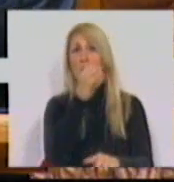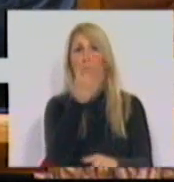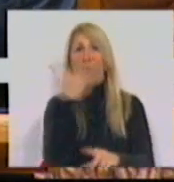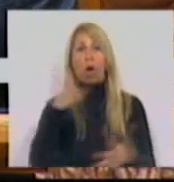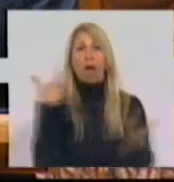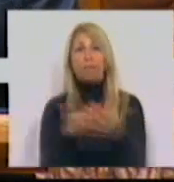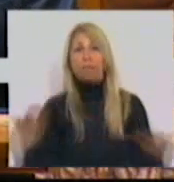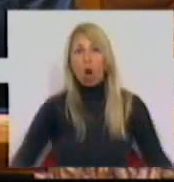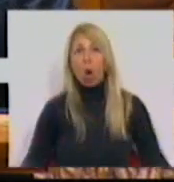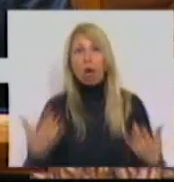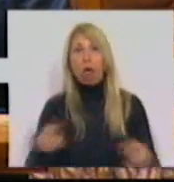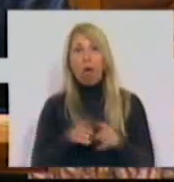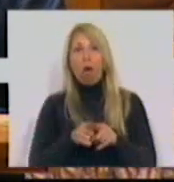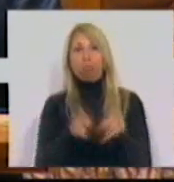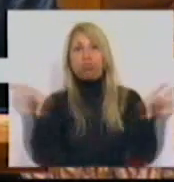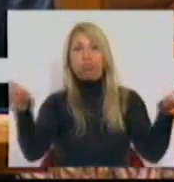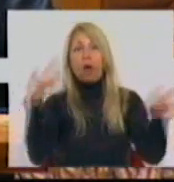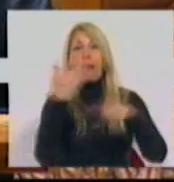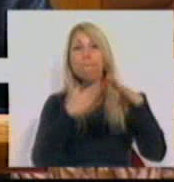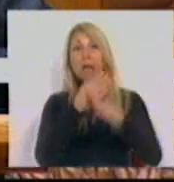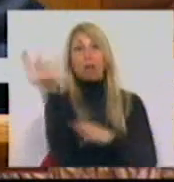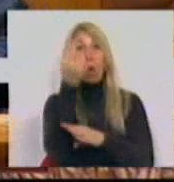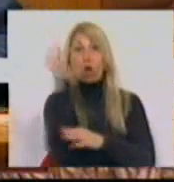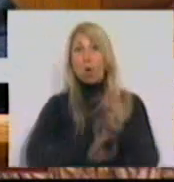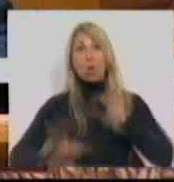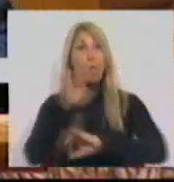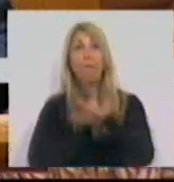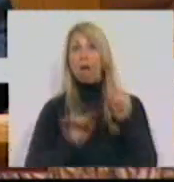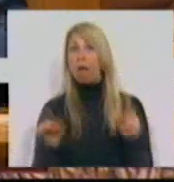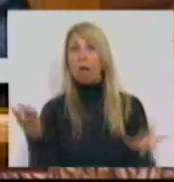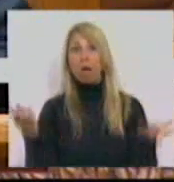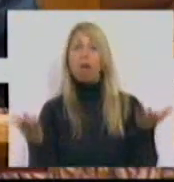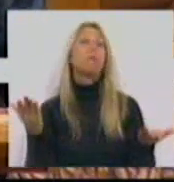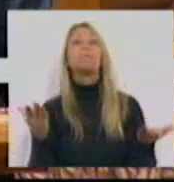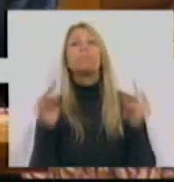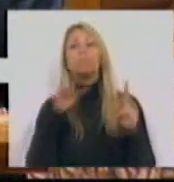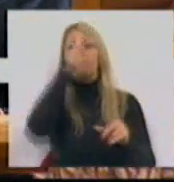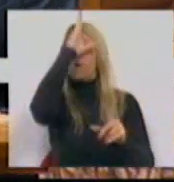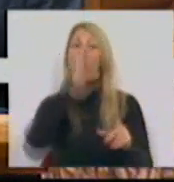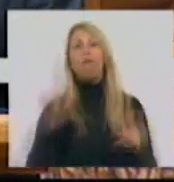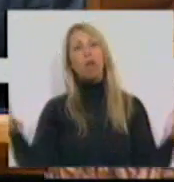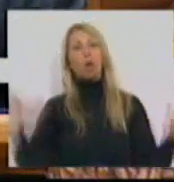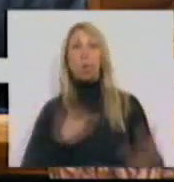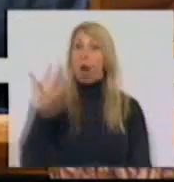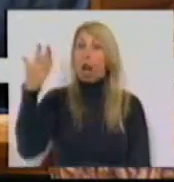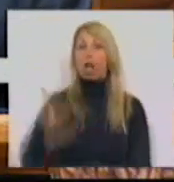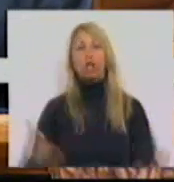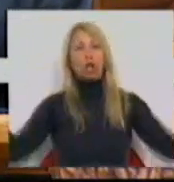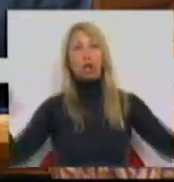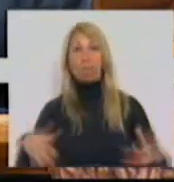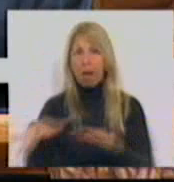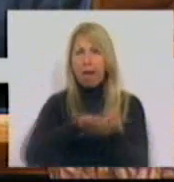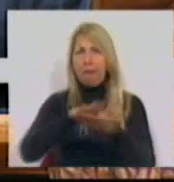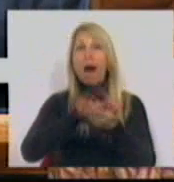da média da União Europeia também neste aspecto. Este governo, legítimo, mas legitimado numa